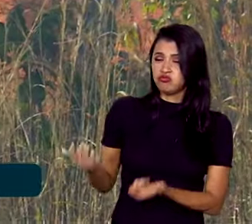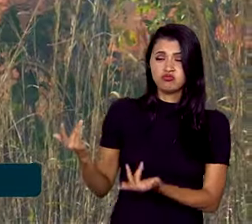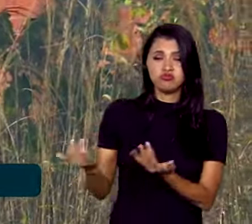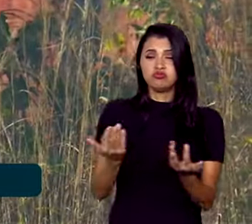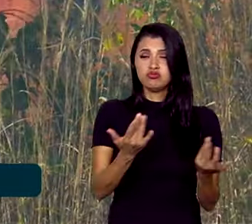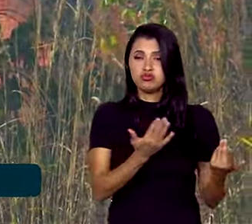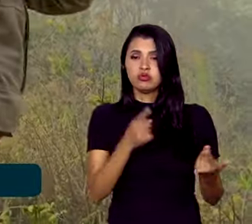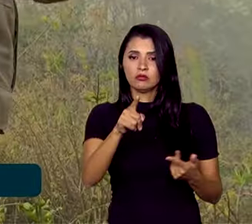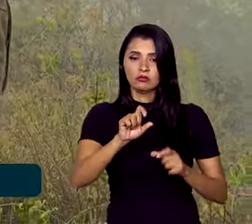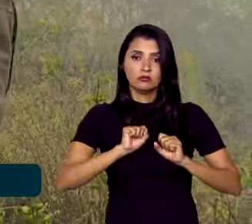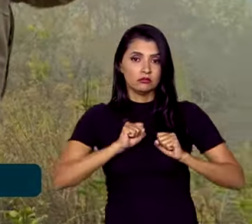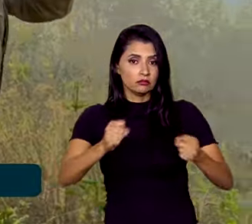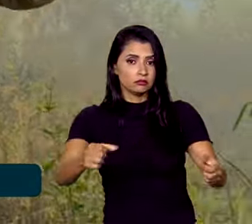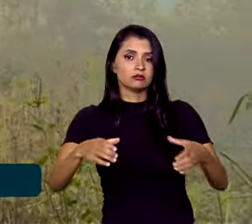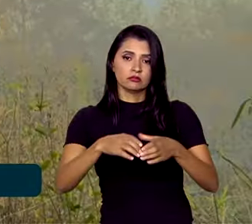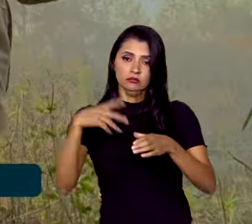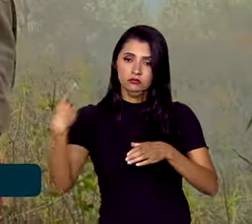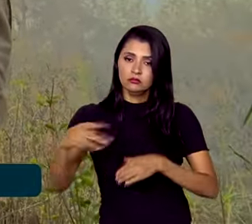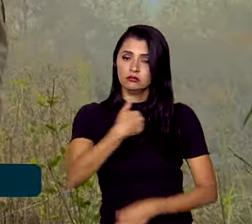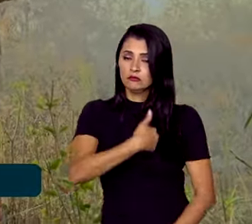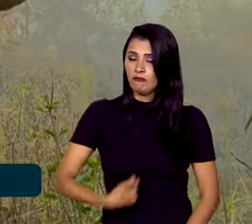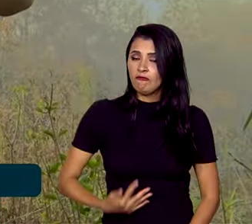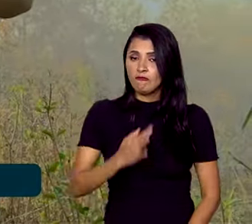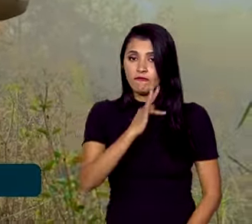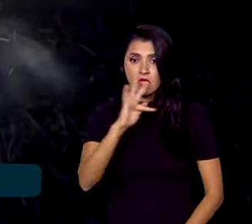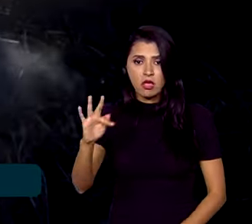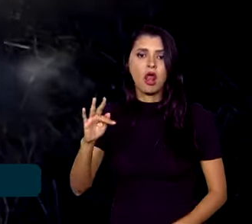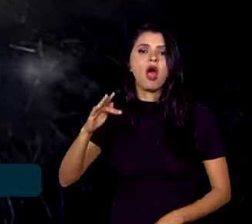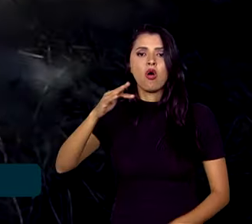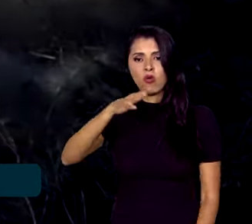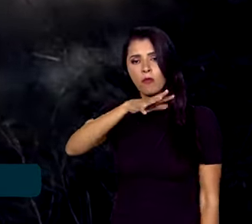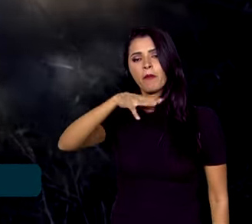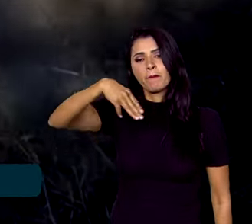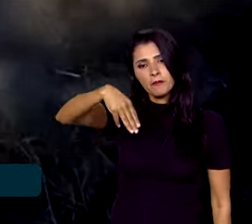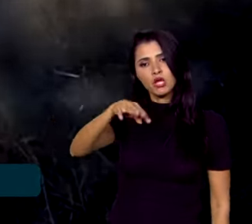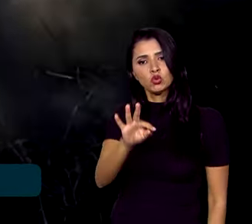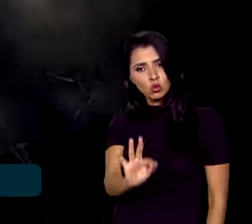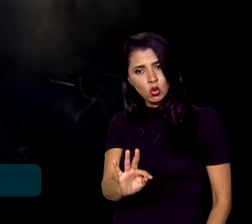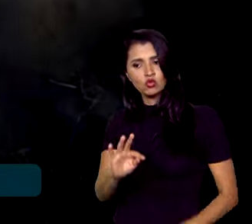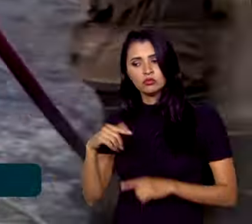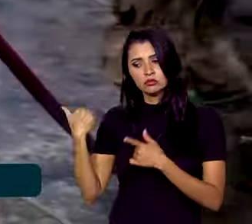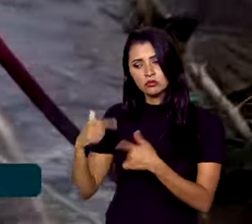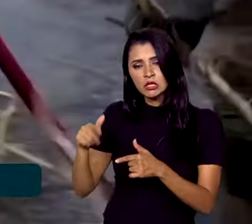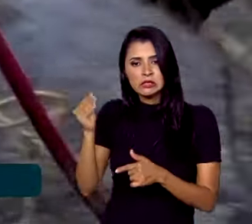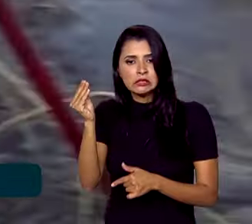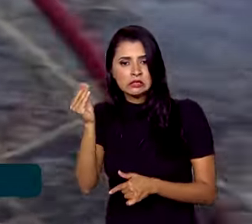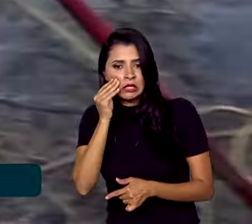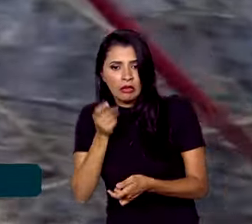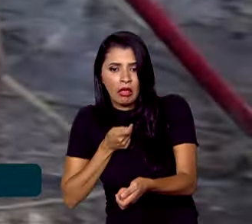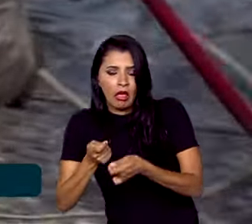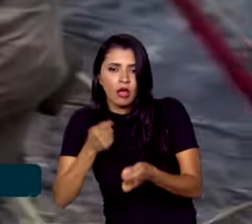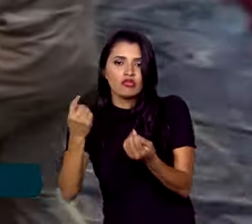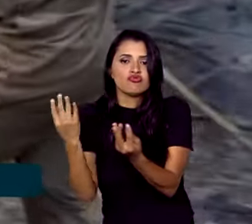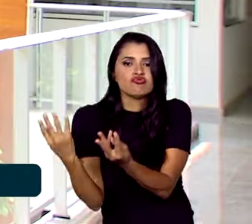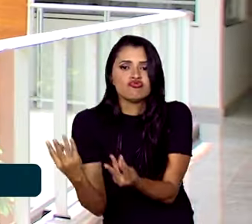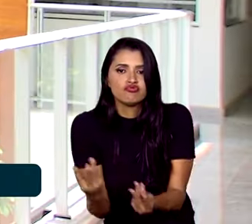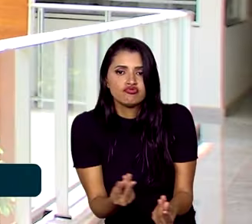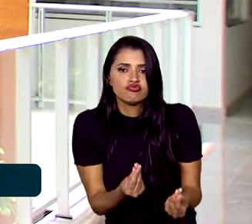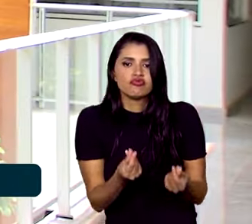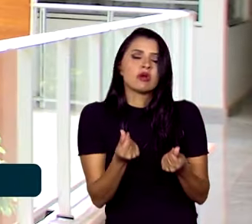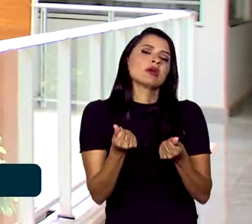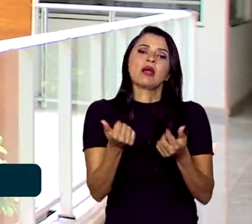Uma força-tarefa dos governos federal e do Mato Grosso está atuando para tentar controlar os incêndios.